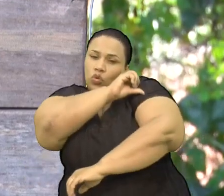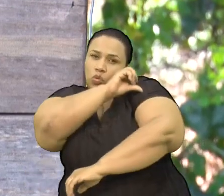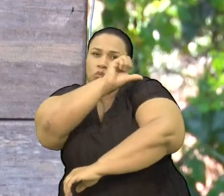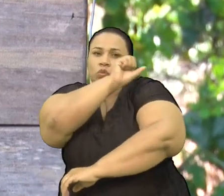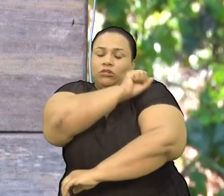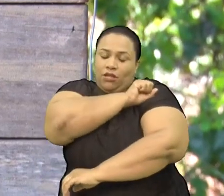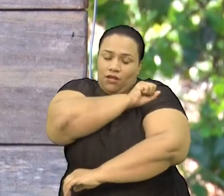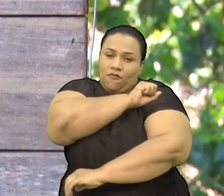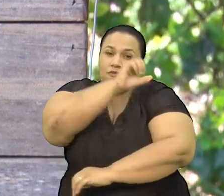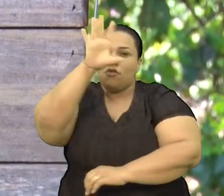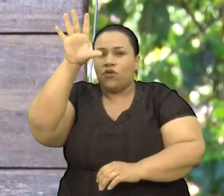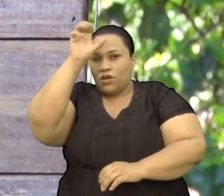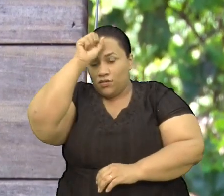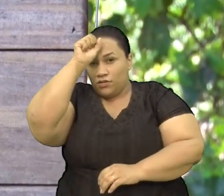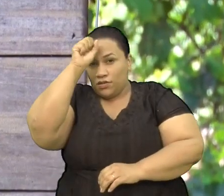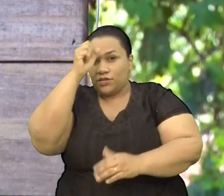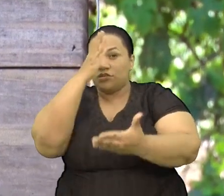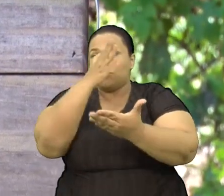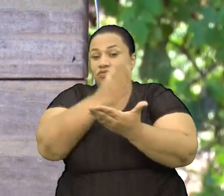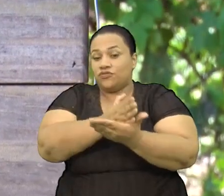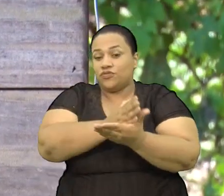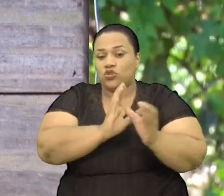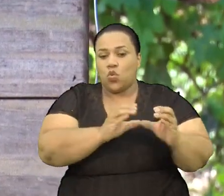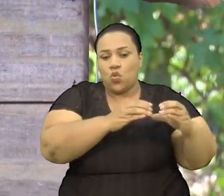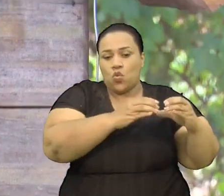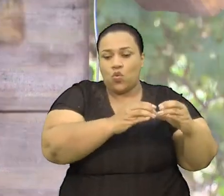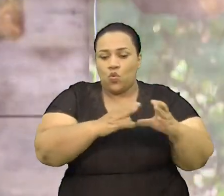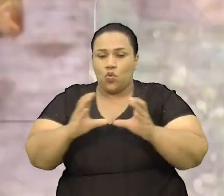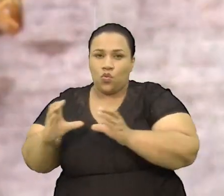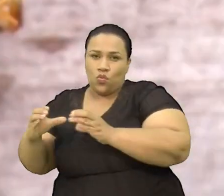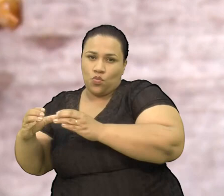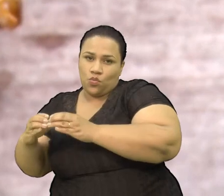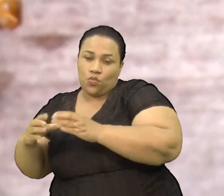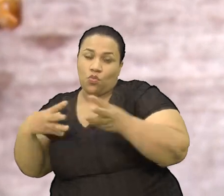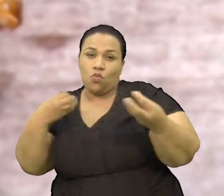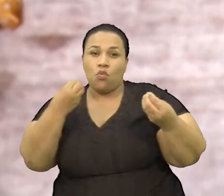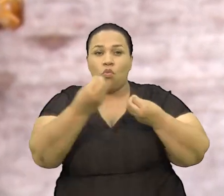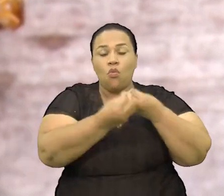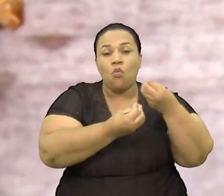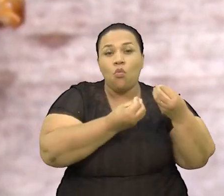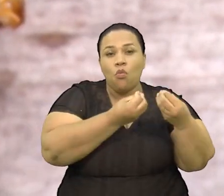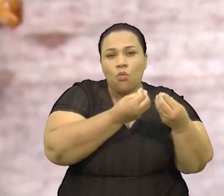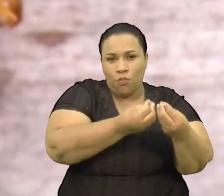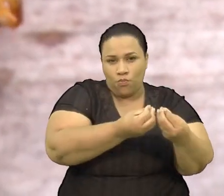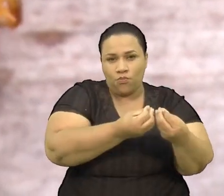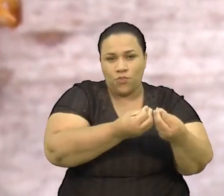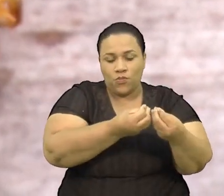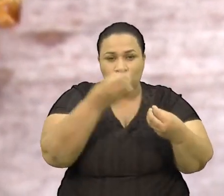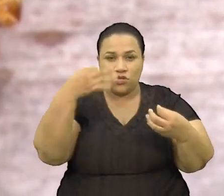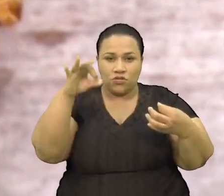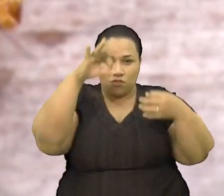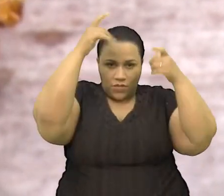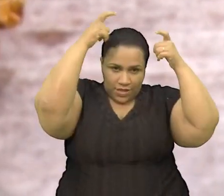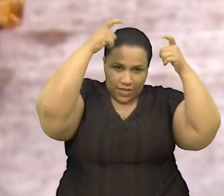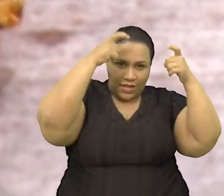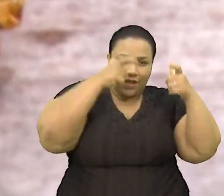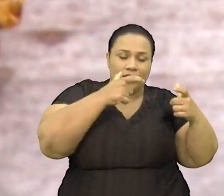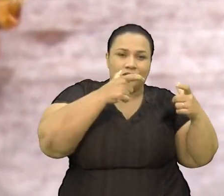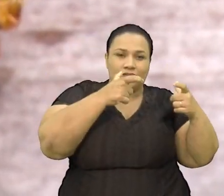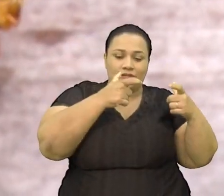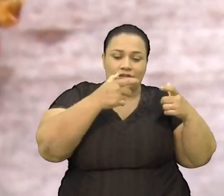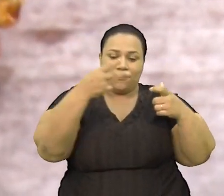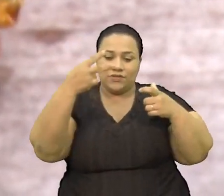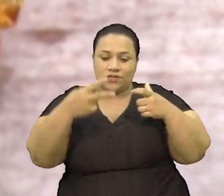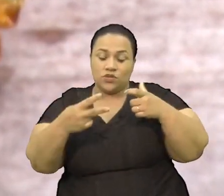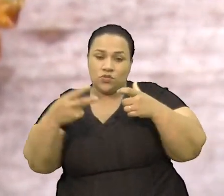Oitavo ano Aí nós vamos aprender A dividir a colmeia Como que eu vou tirar De uma rainha Fazer